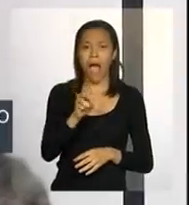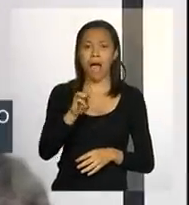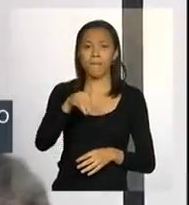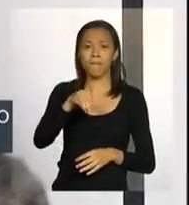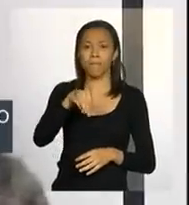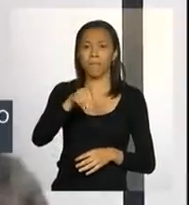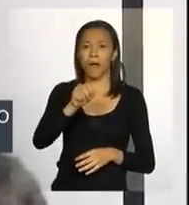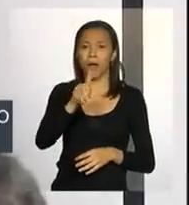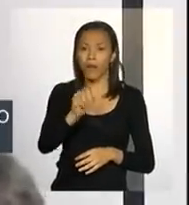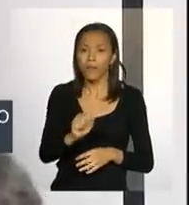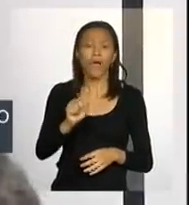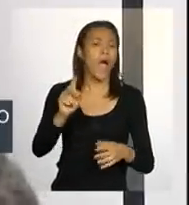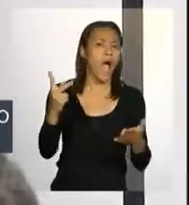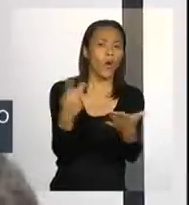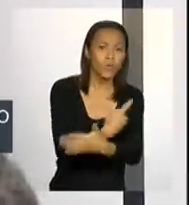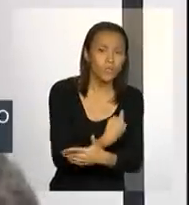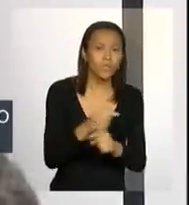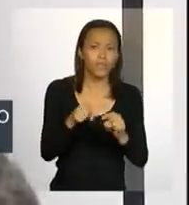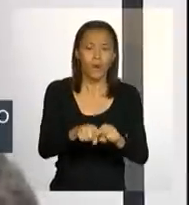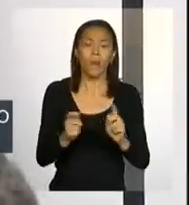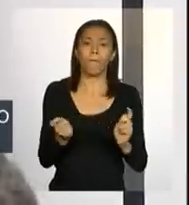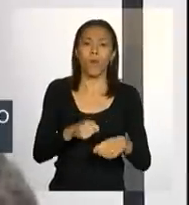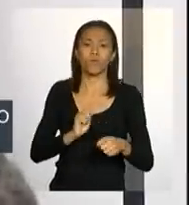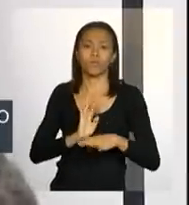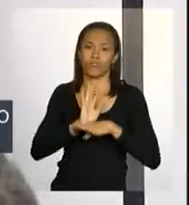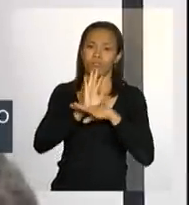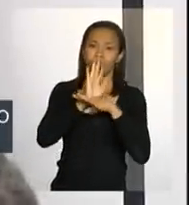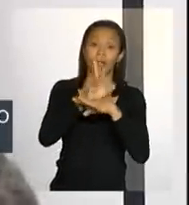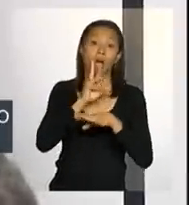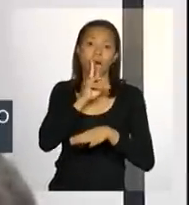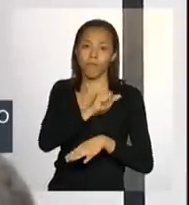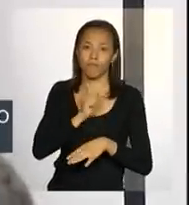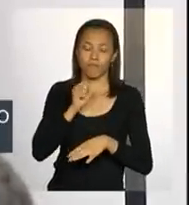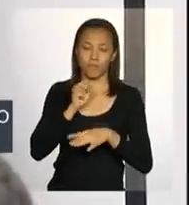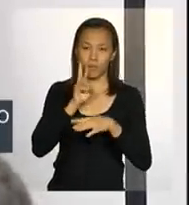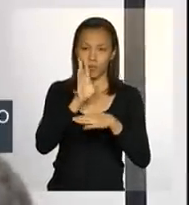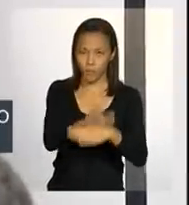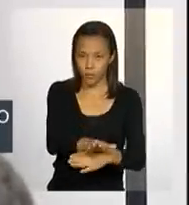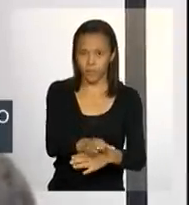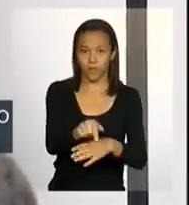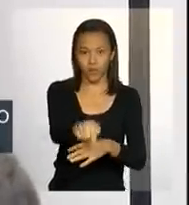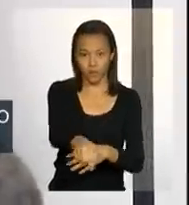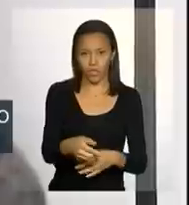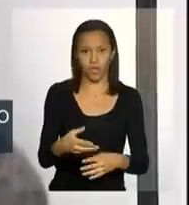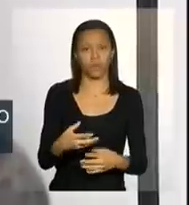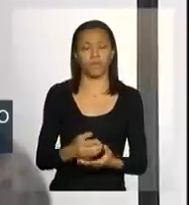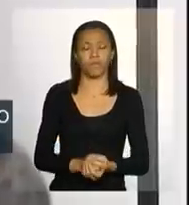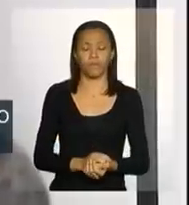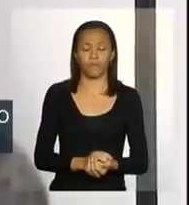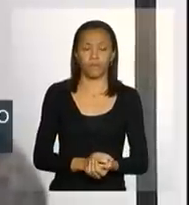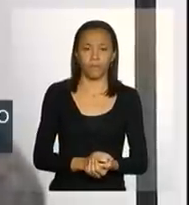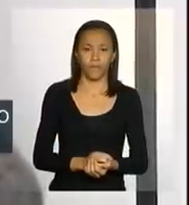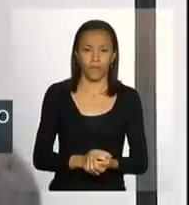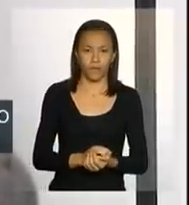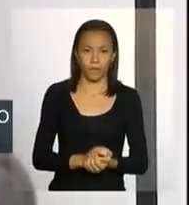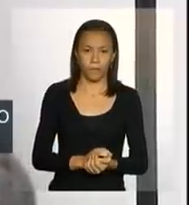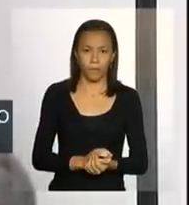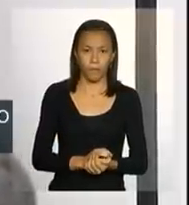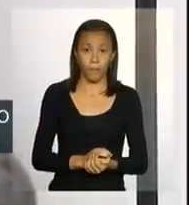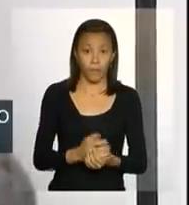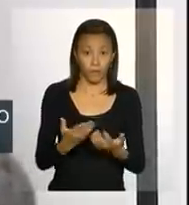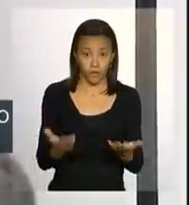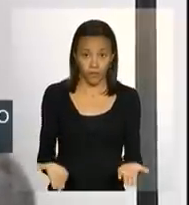ocorrência do evento extremo, ela possa ter uma resposta mais ágil, mais célere e mais intensa.